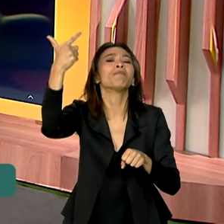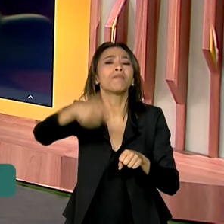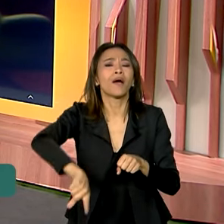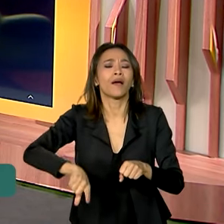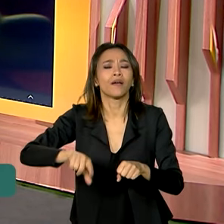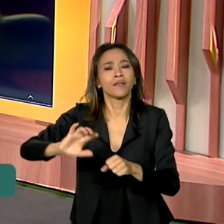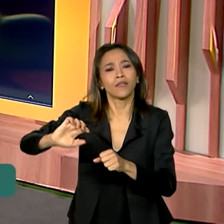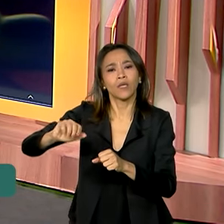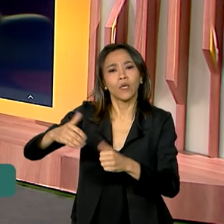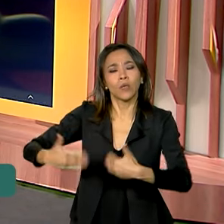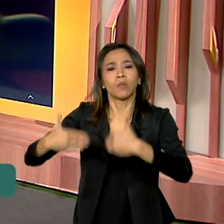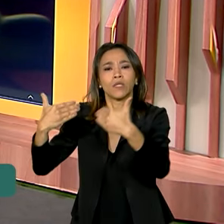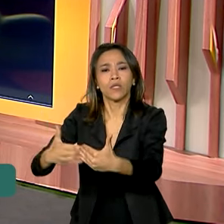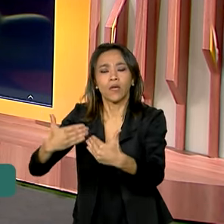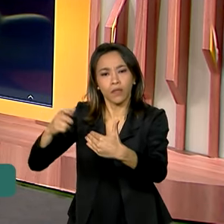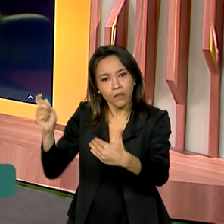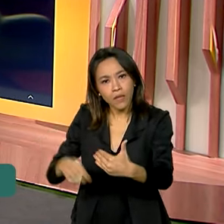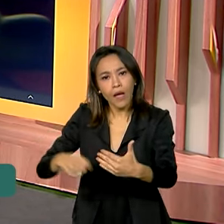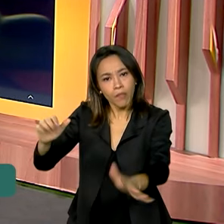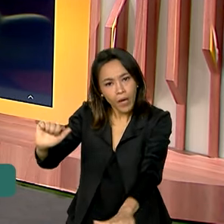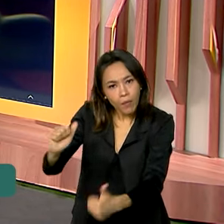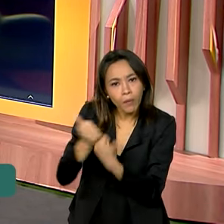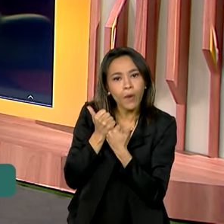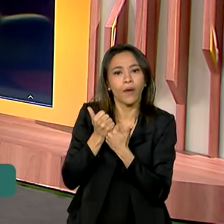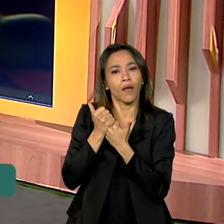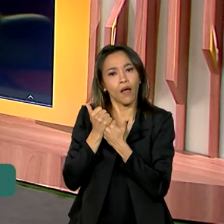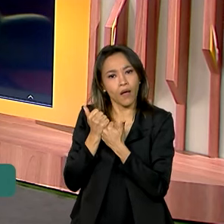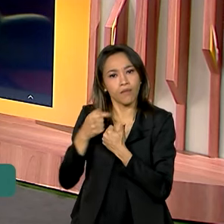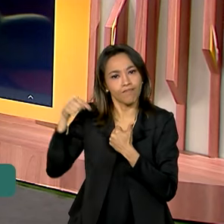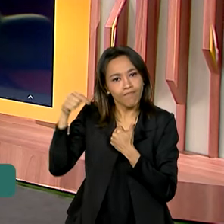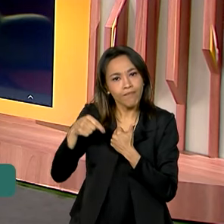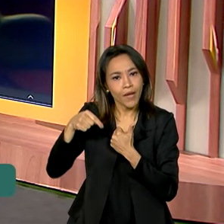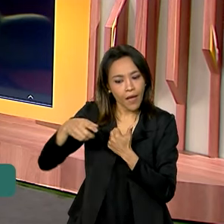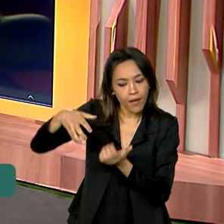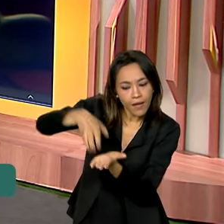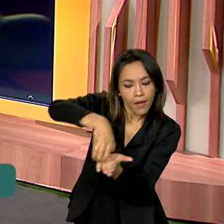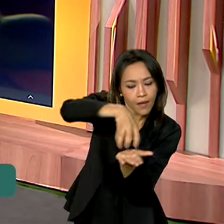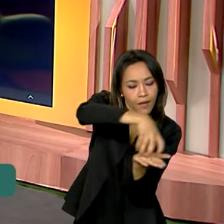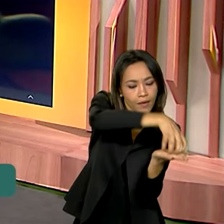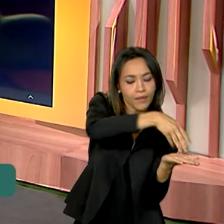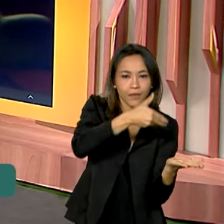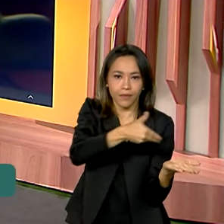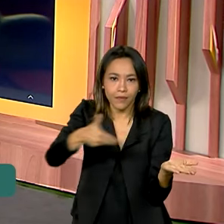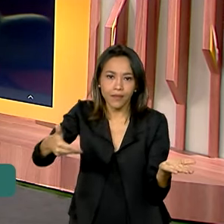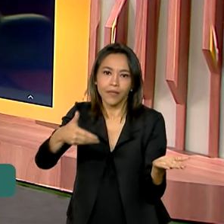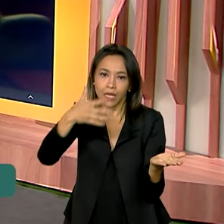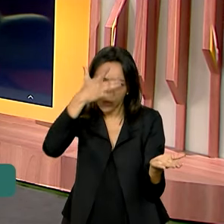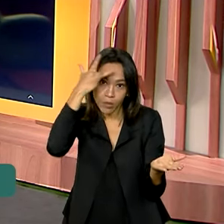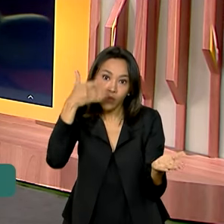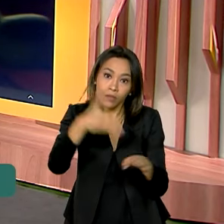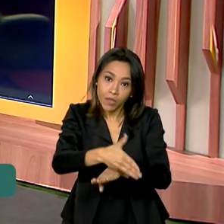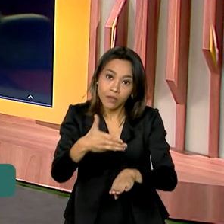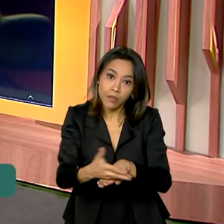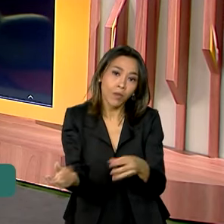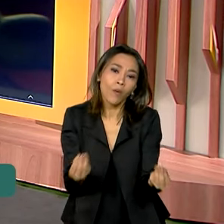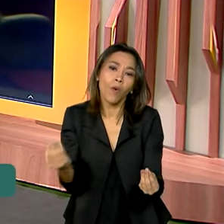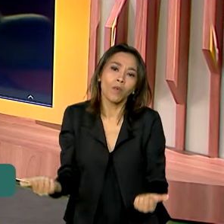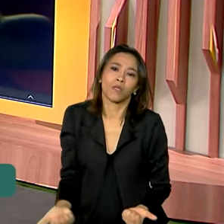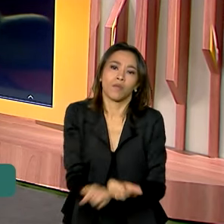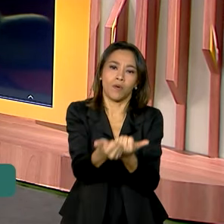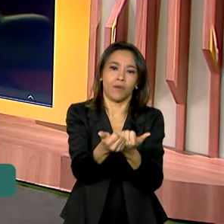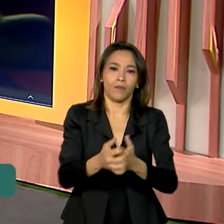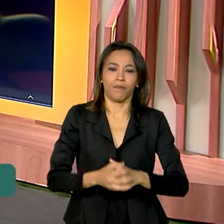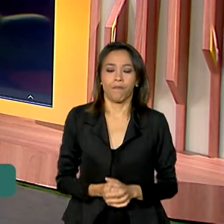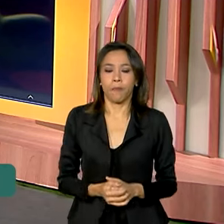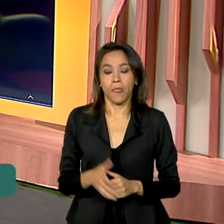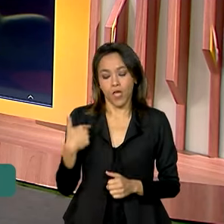Ministério vai fazer aí para dar esse apoio, suporte às cooperativas e aos cooperados, ministro? Olha, eu